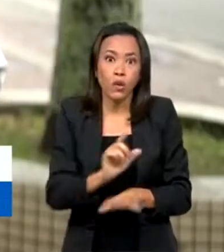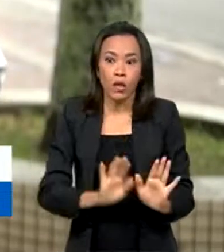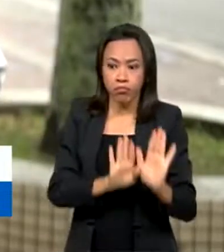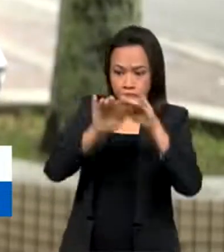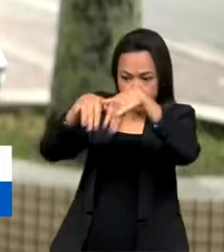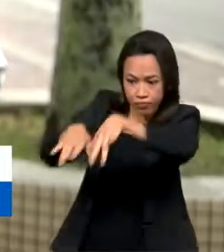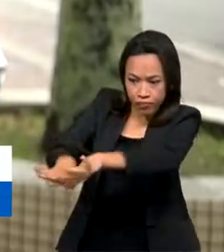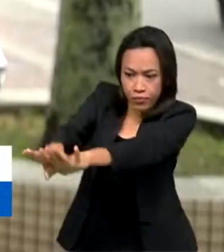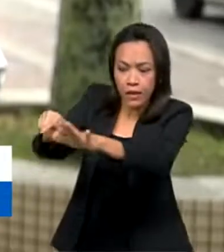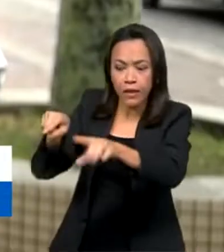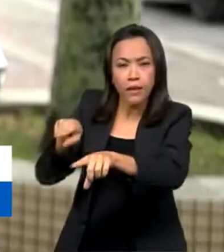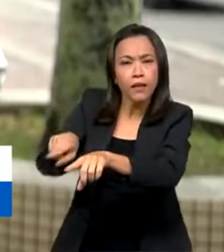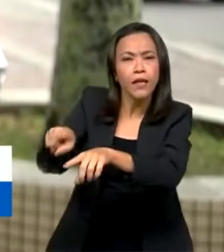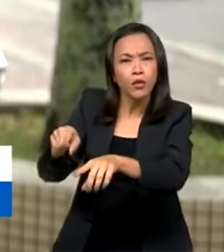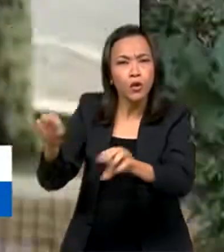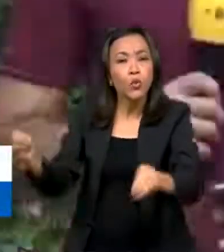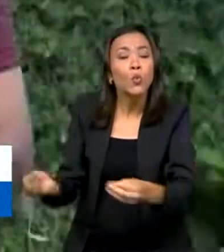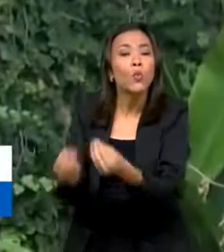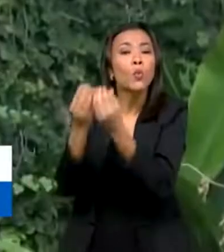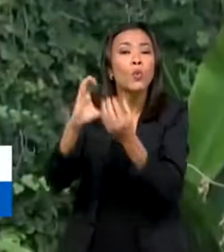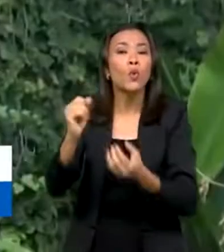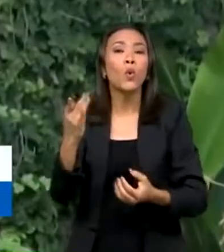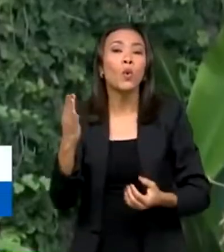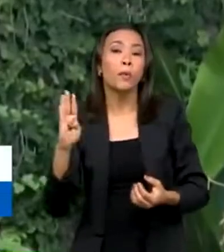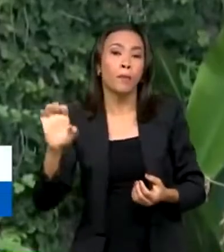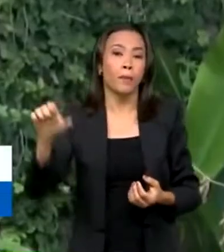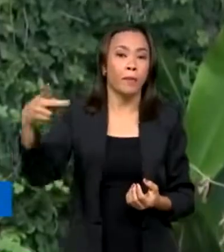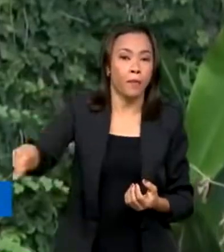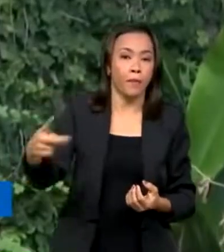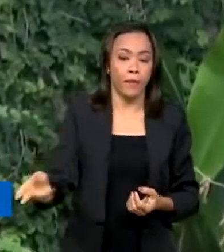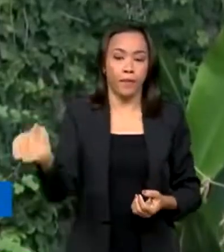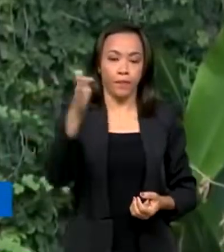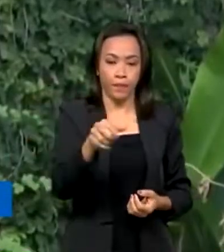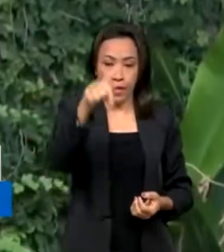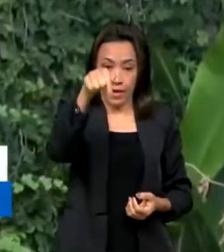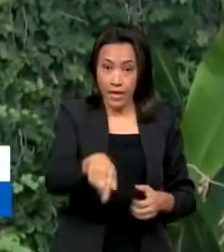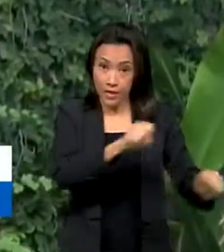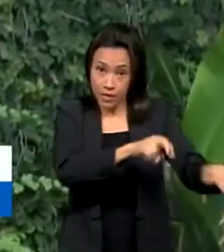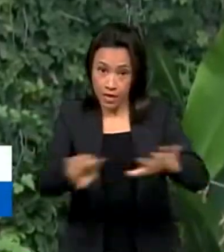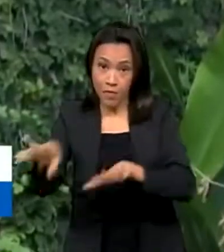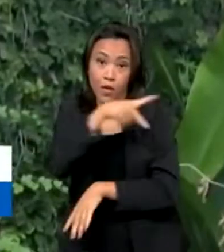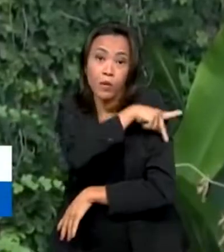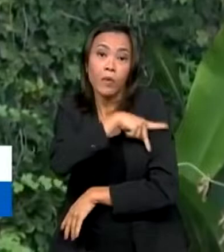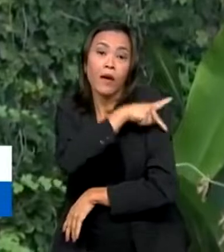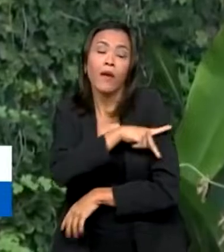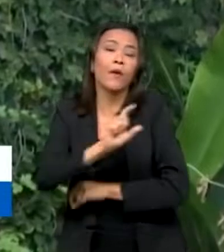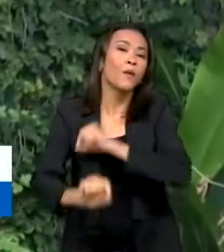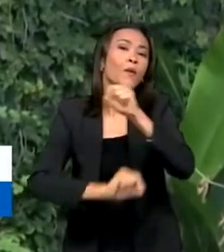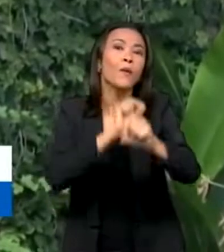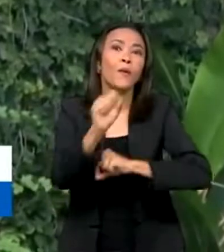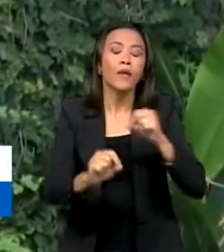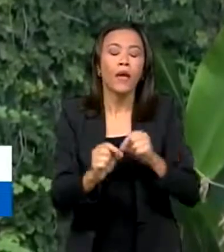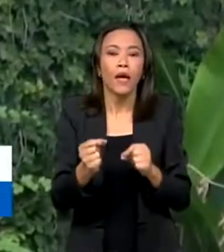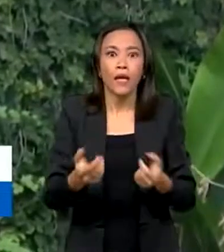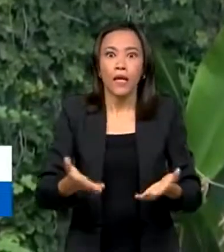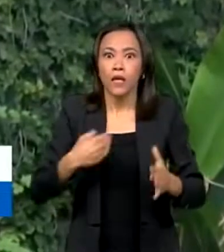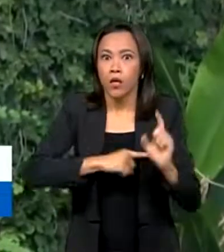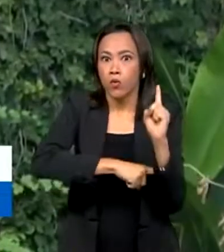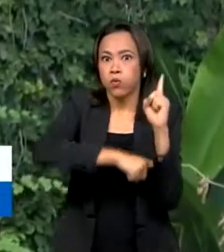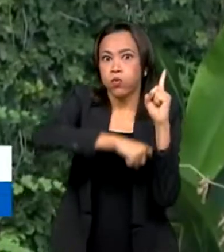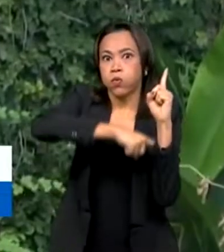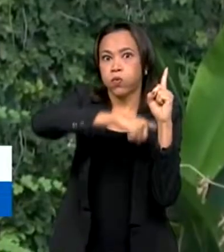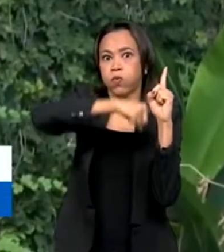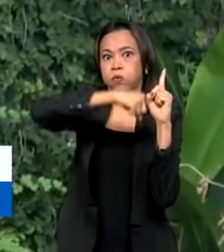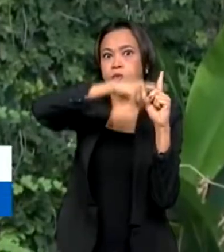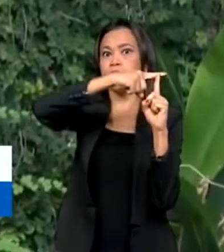clube esportivo na Ladeira da Barra. Teve início nesta semana aqui no Piauí a temporada das altas temperaturas.